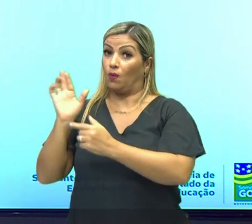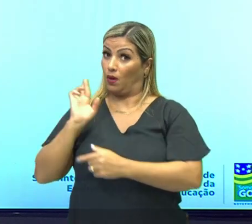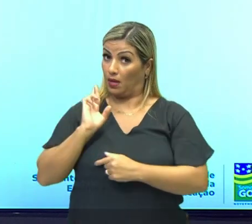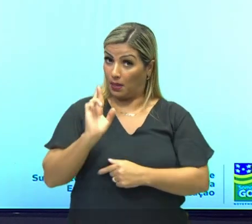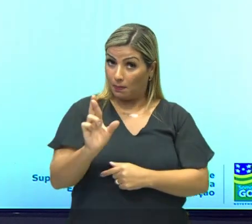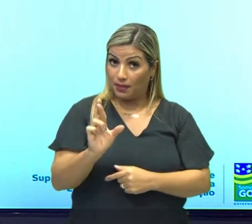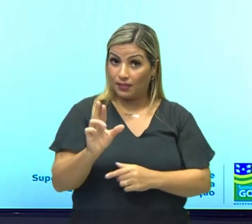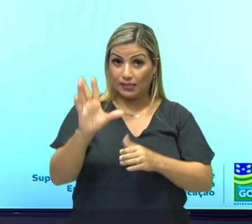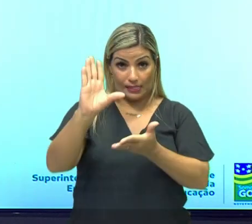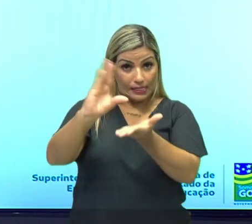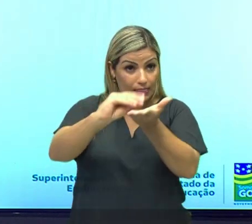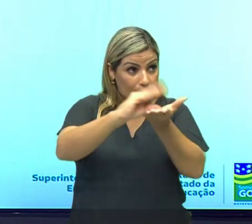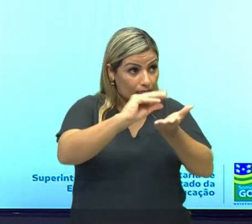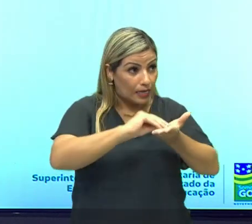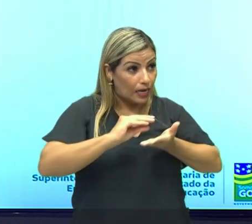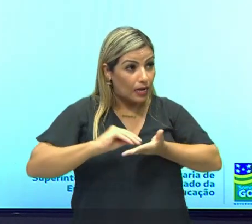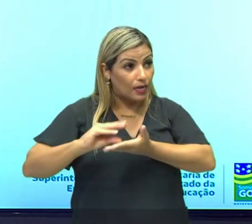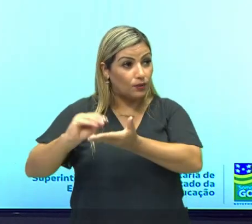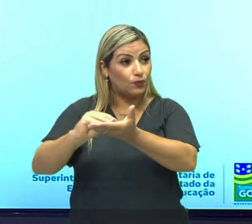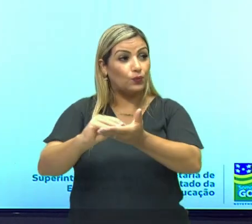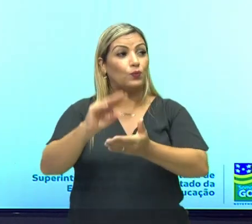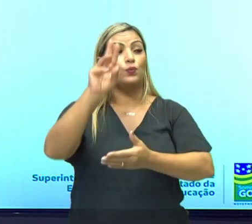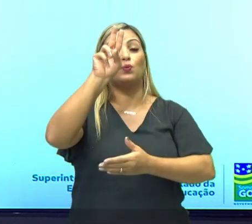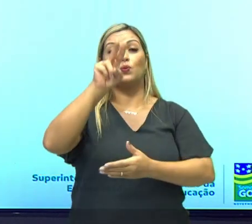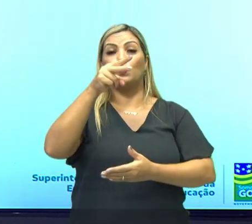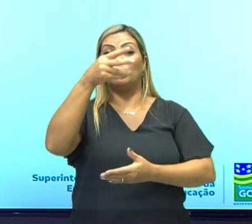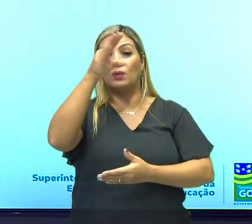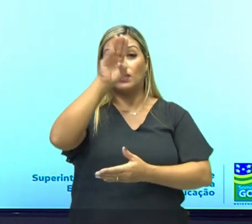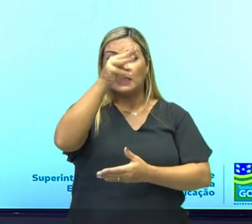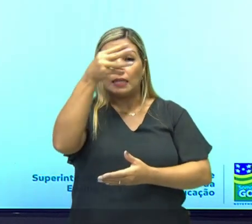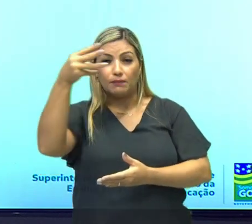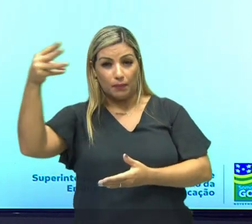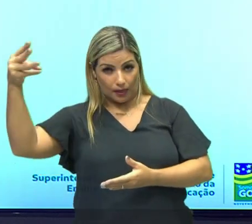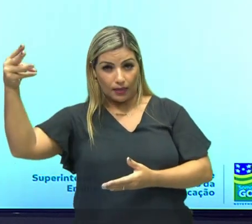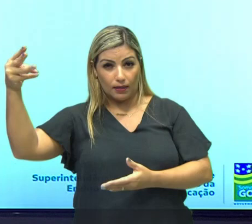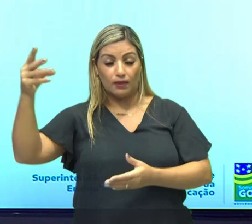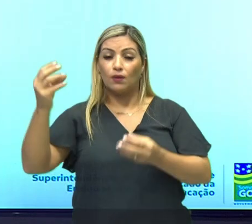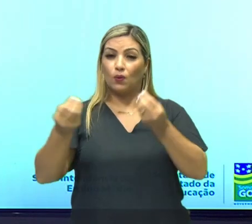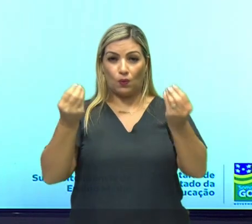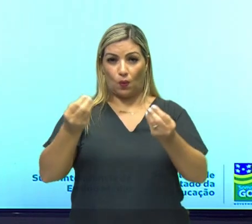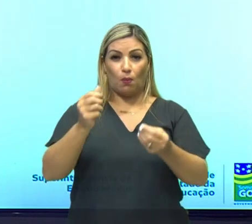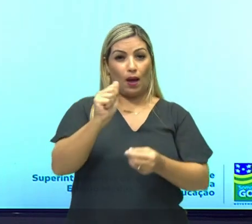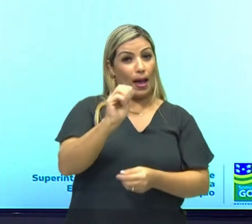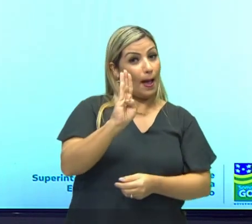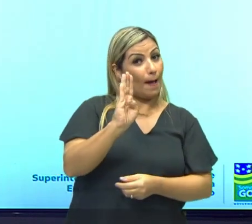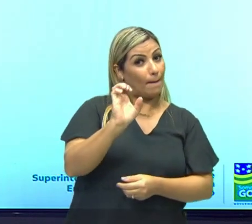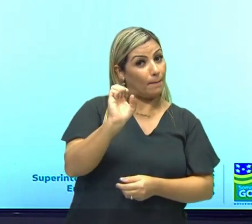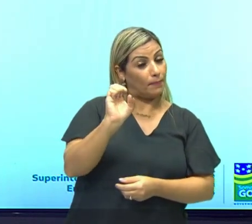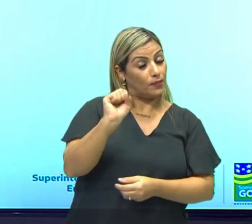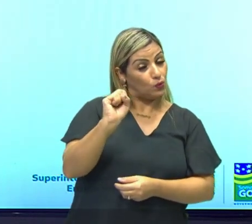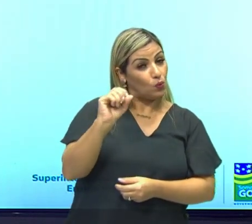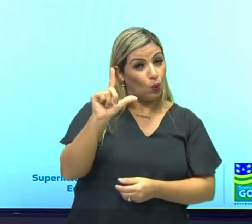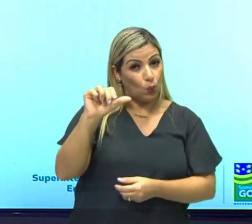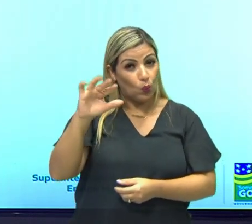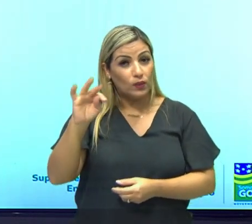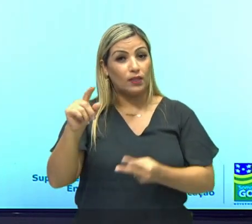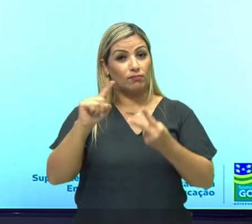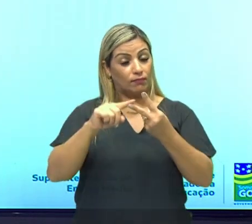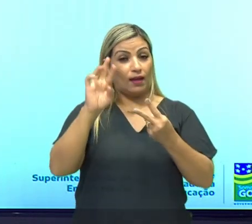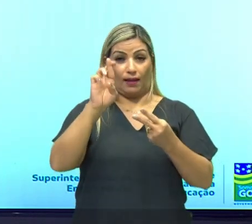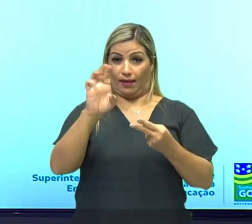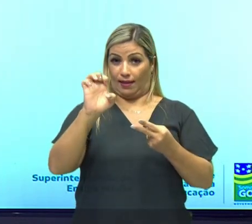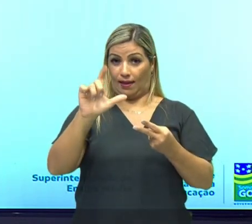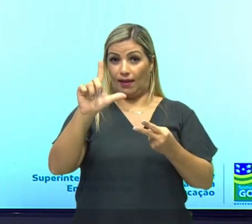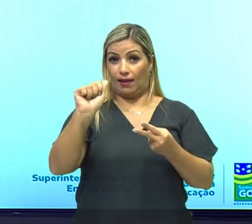num quadro, numa tabela de frequência absoluta e relativa. Vamos lá? Coloquei aqui, primeira